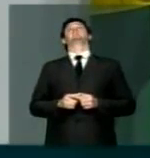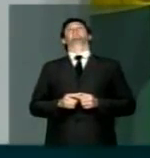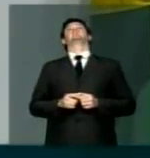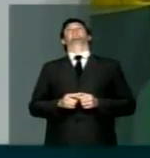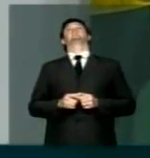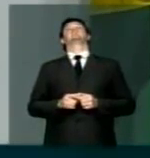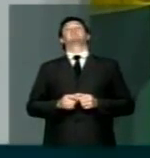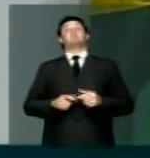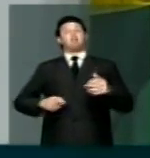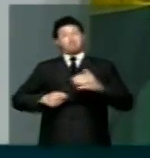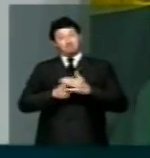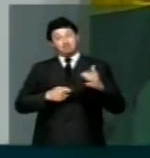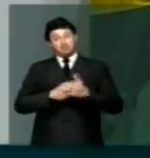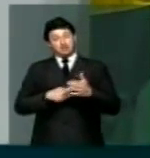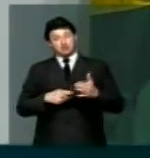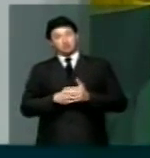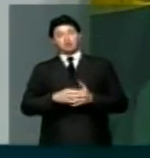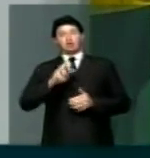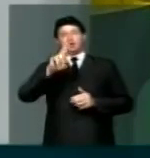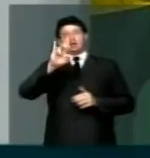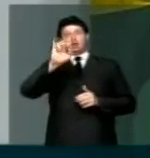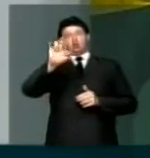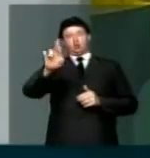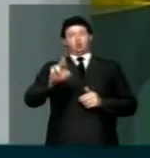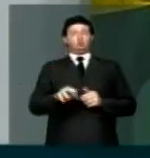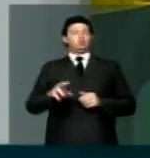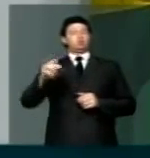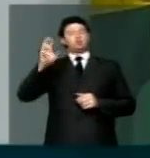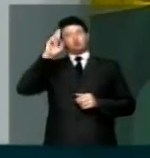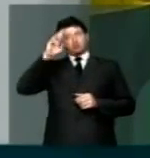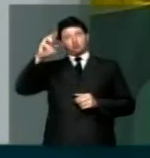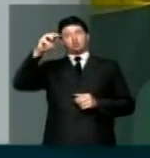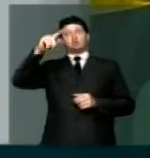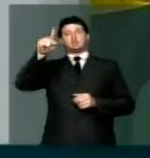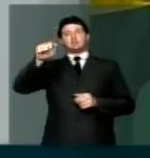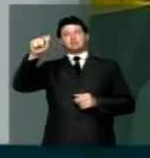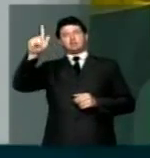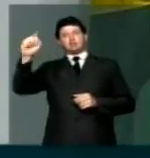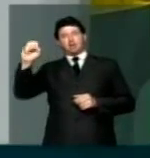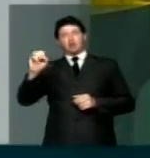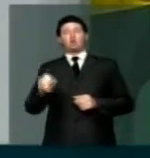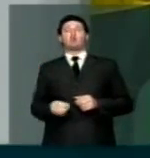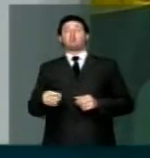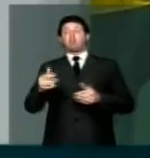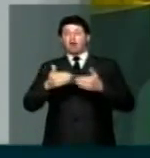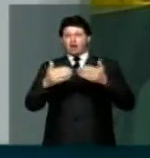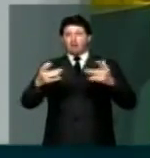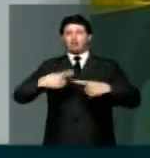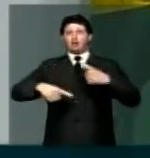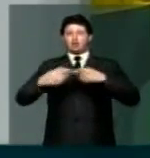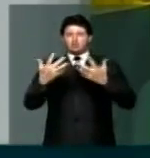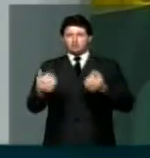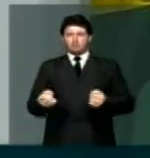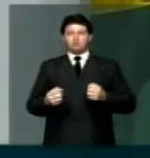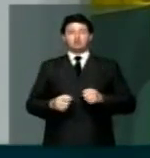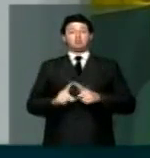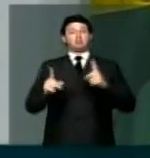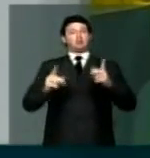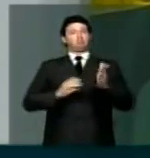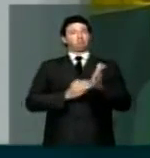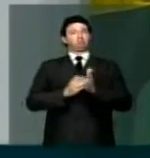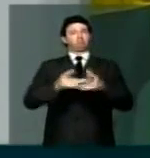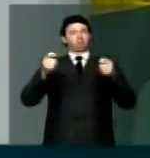para pressionar o reitor Marco Antônio Zago, não só abrir as negociações, mas